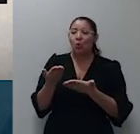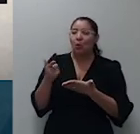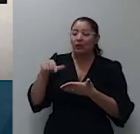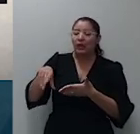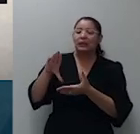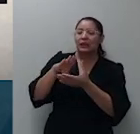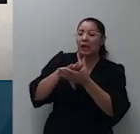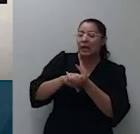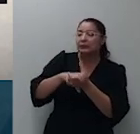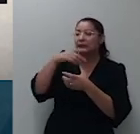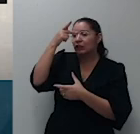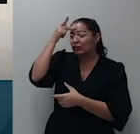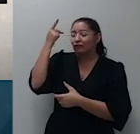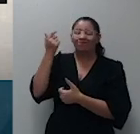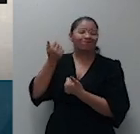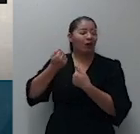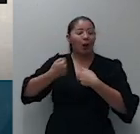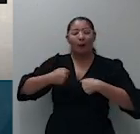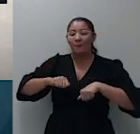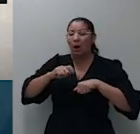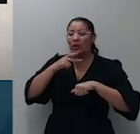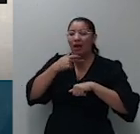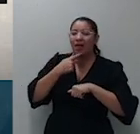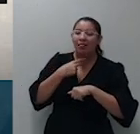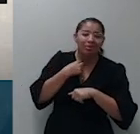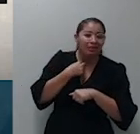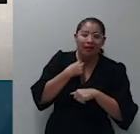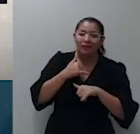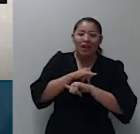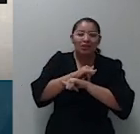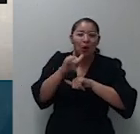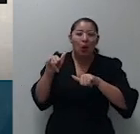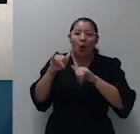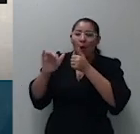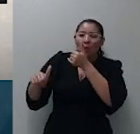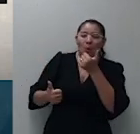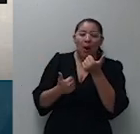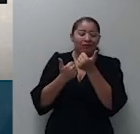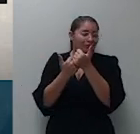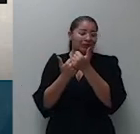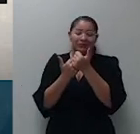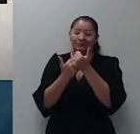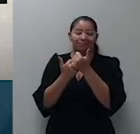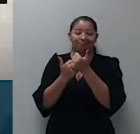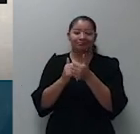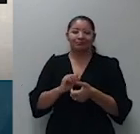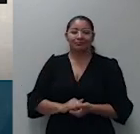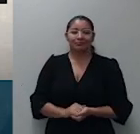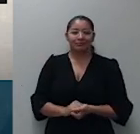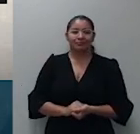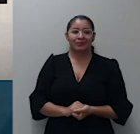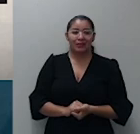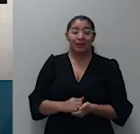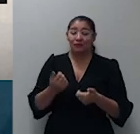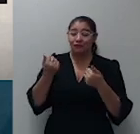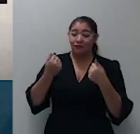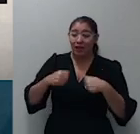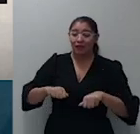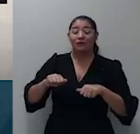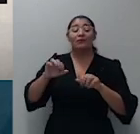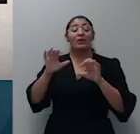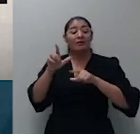alienado renunciado delegado ou substituído subestabelecido devendo por esse motivo ser exercido de forma